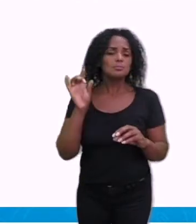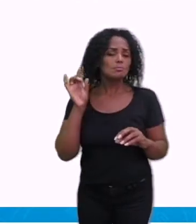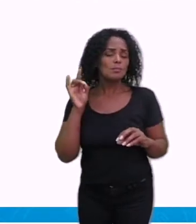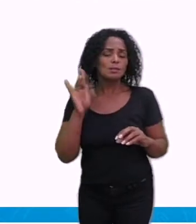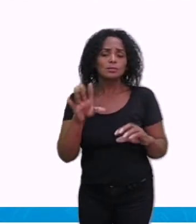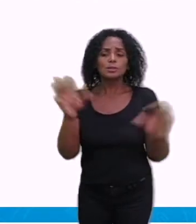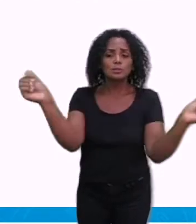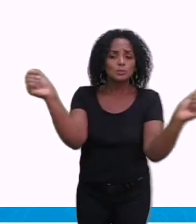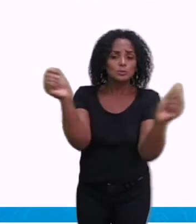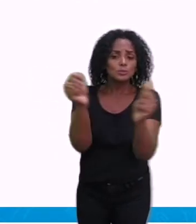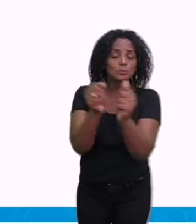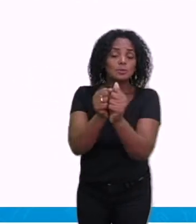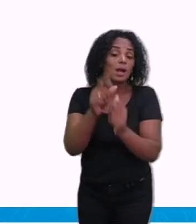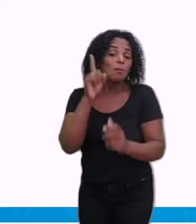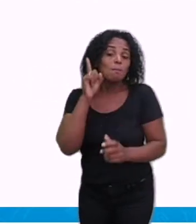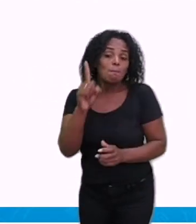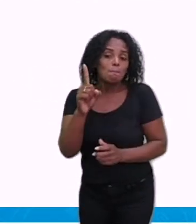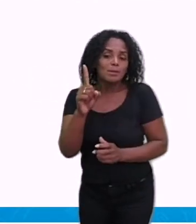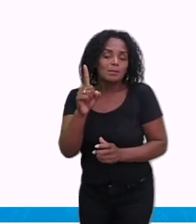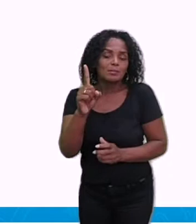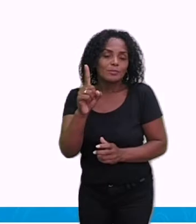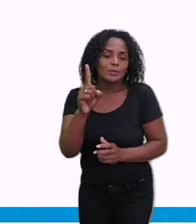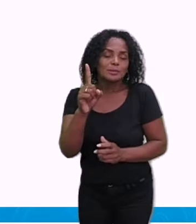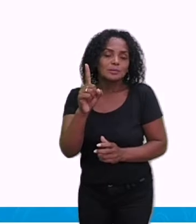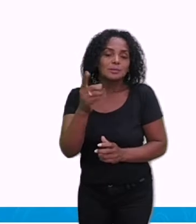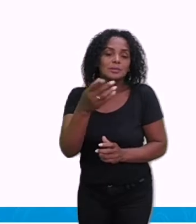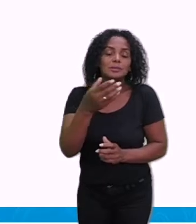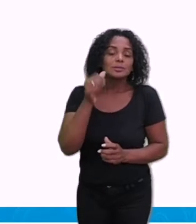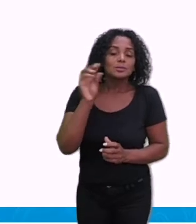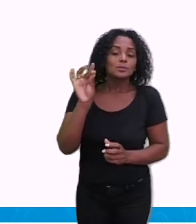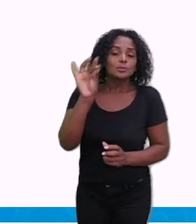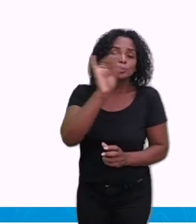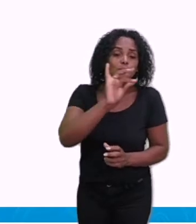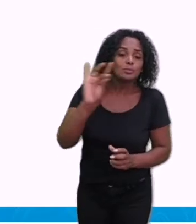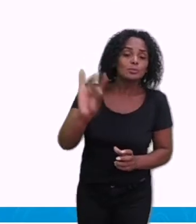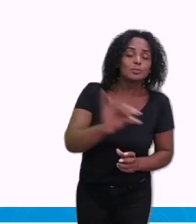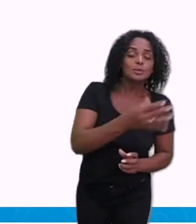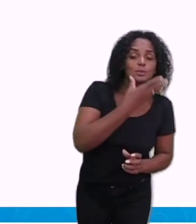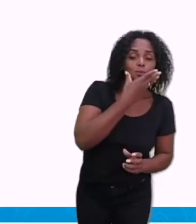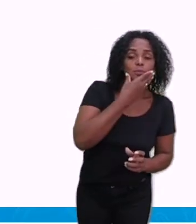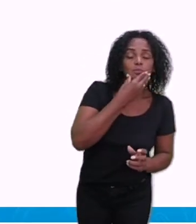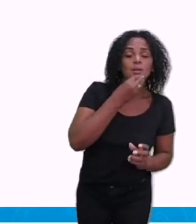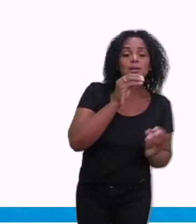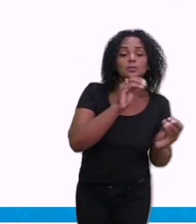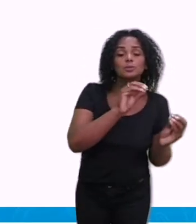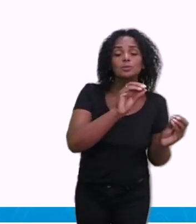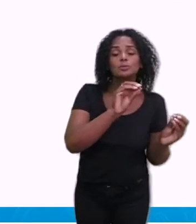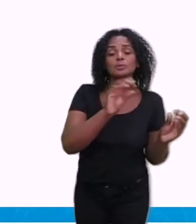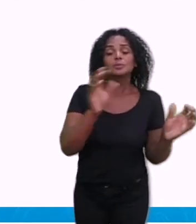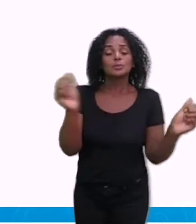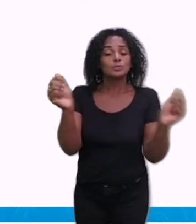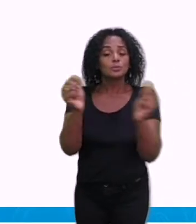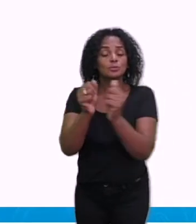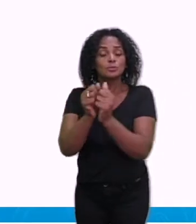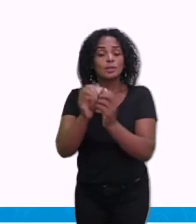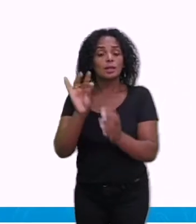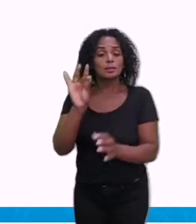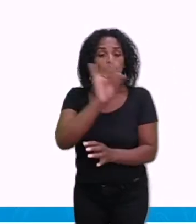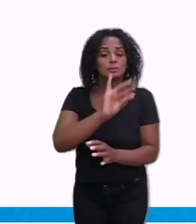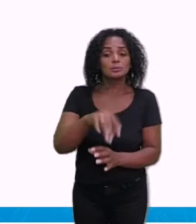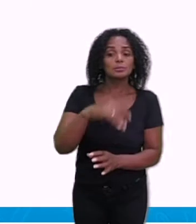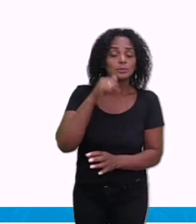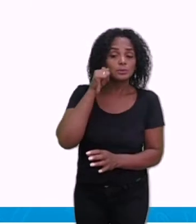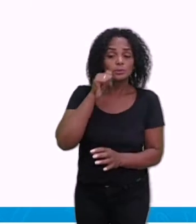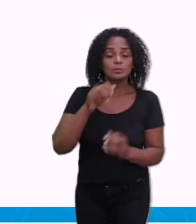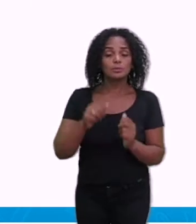pro macho fecundar todos os ovos e a fêmea começar a picar pra ela amadurecer